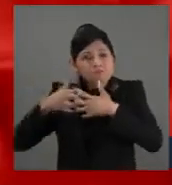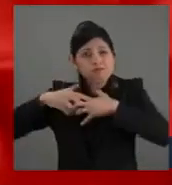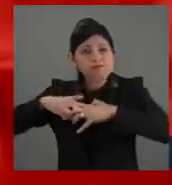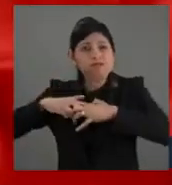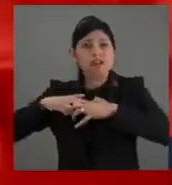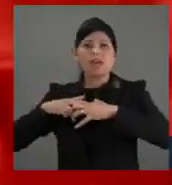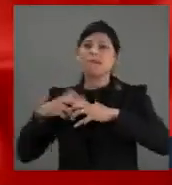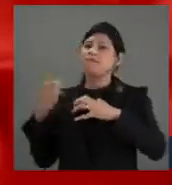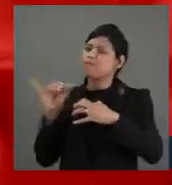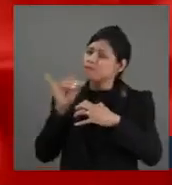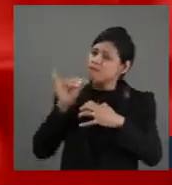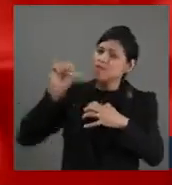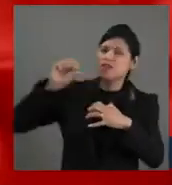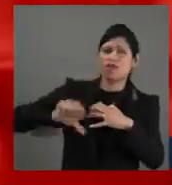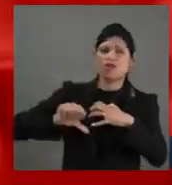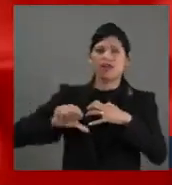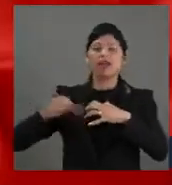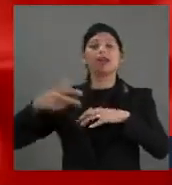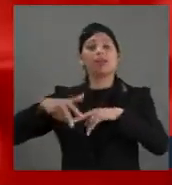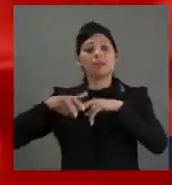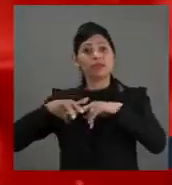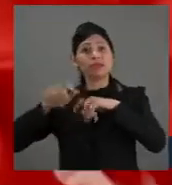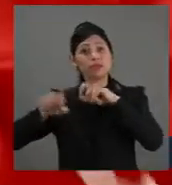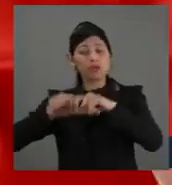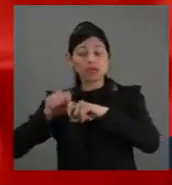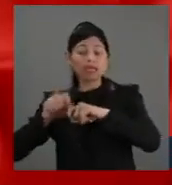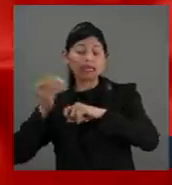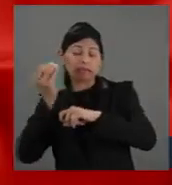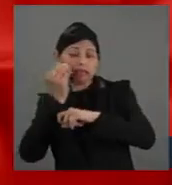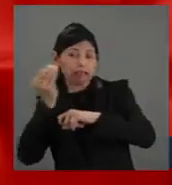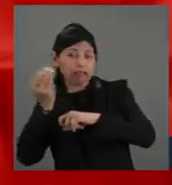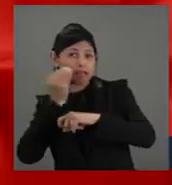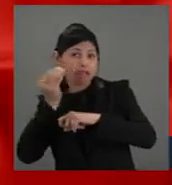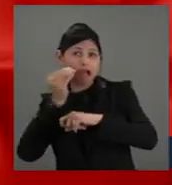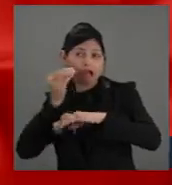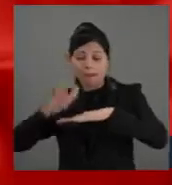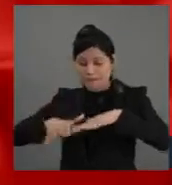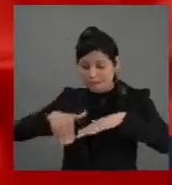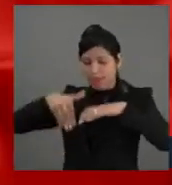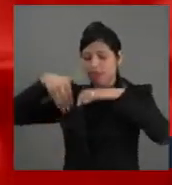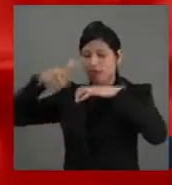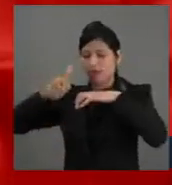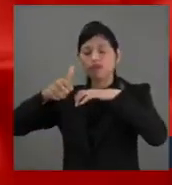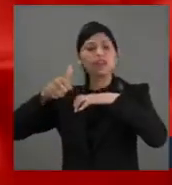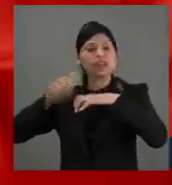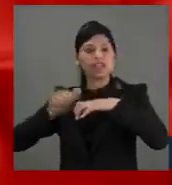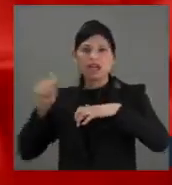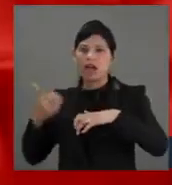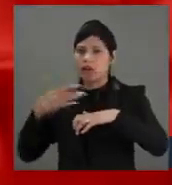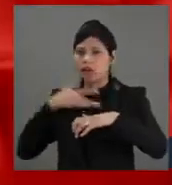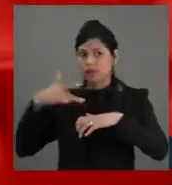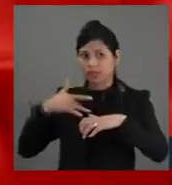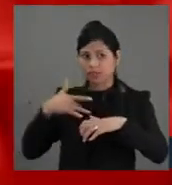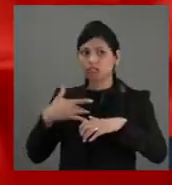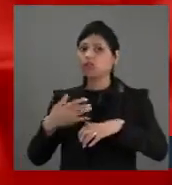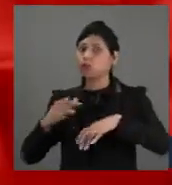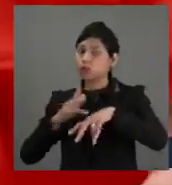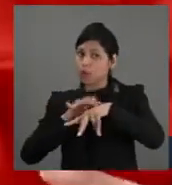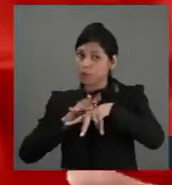eficácia, resultando em uma melhoria na qualidade de vida, tanto para o paciente,